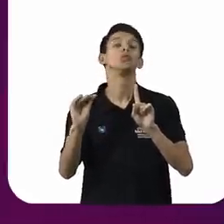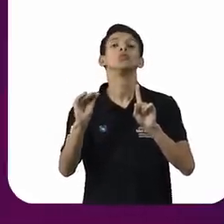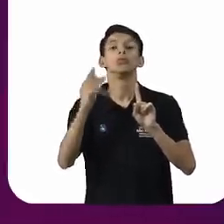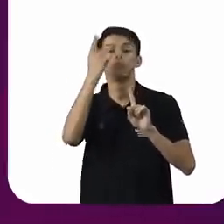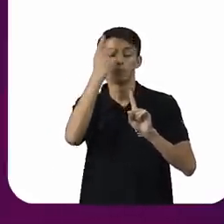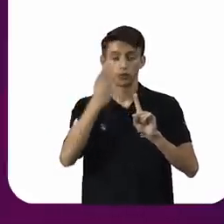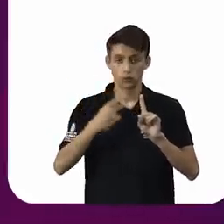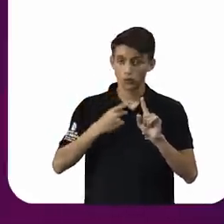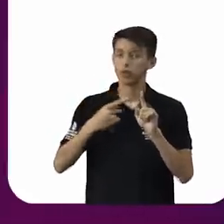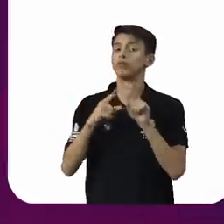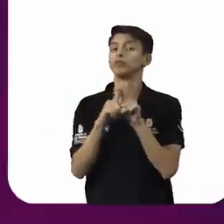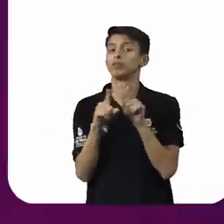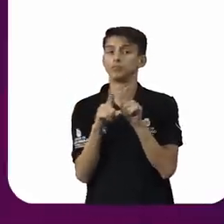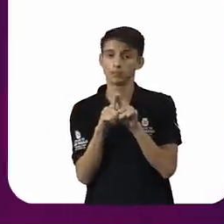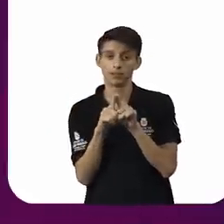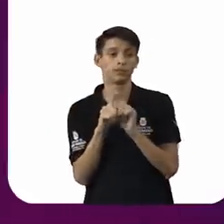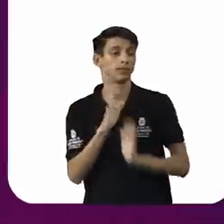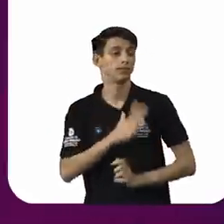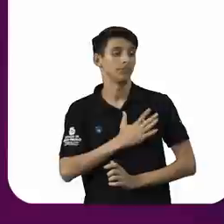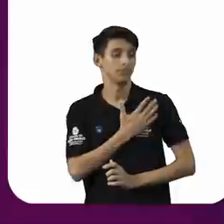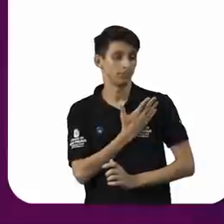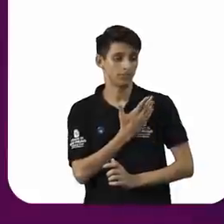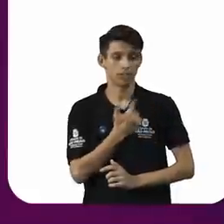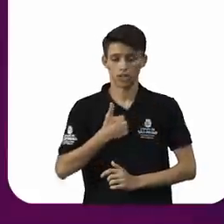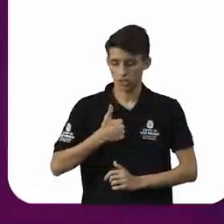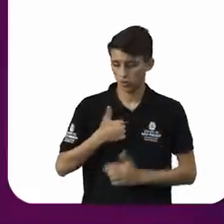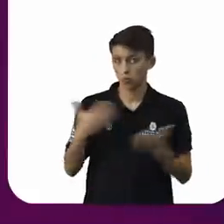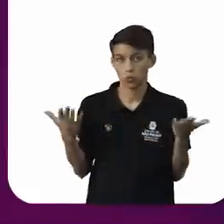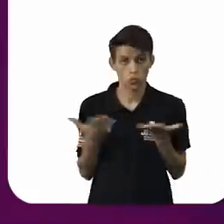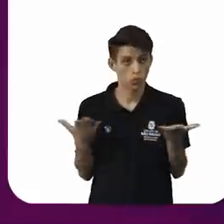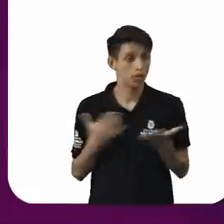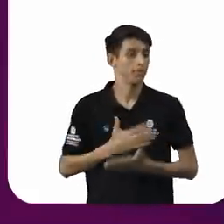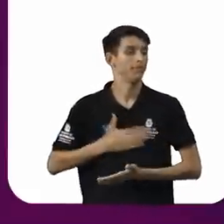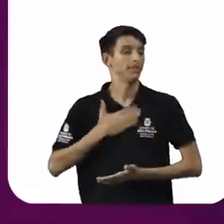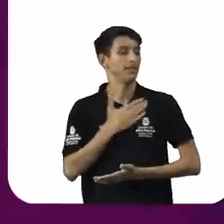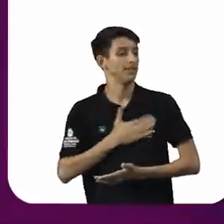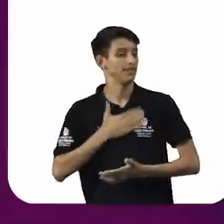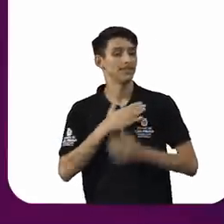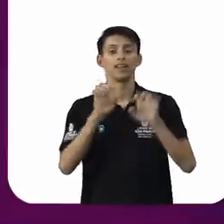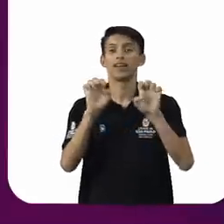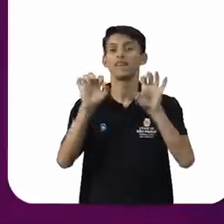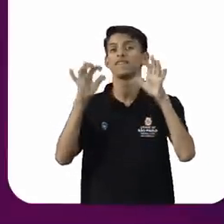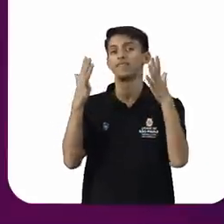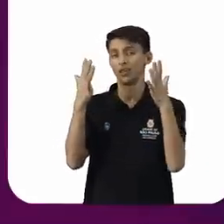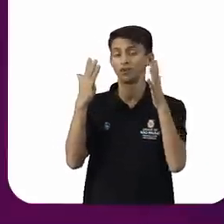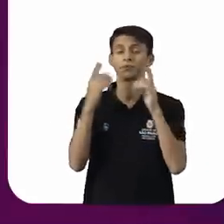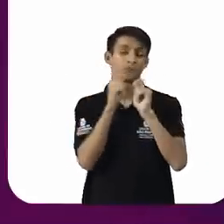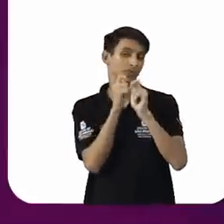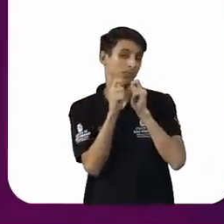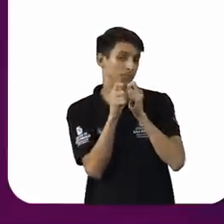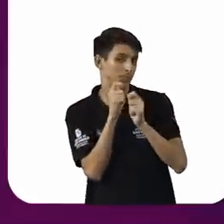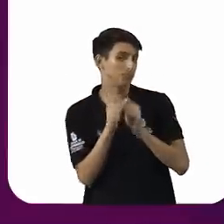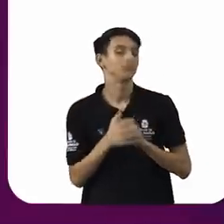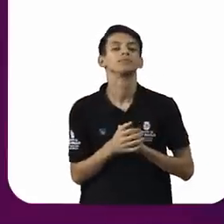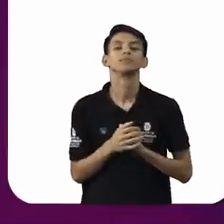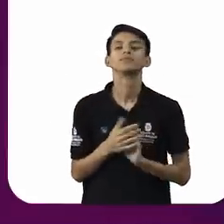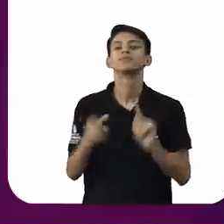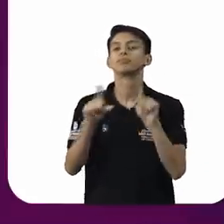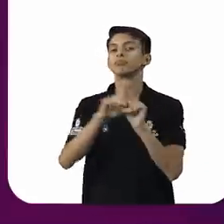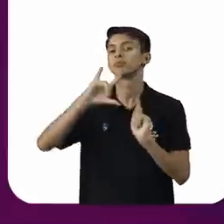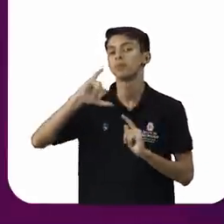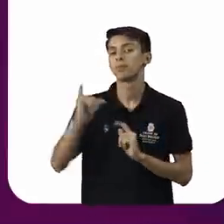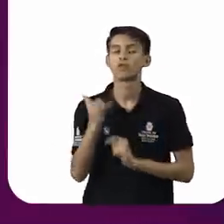Discriminação do Tribunal. E para mim é um grande prazer estar aqui participando desse evento como mediadora. Aproveito também a